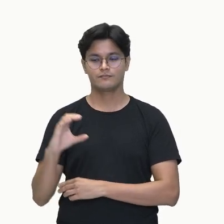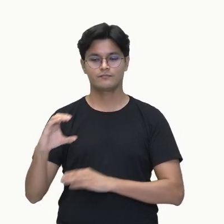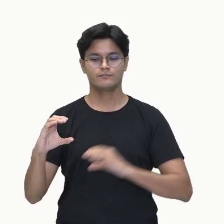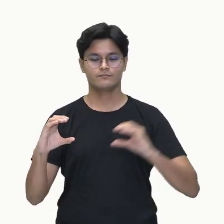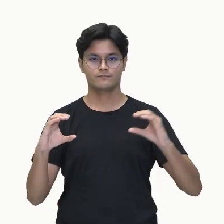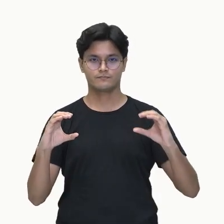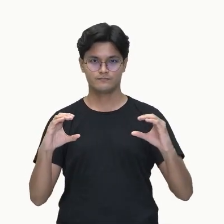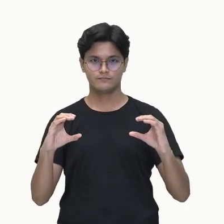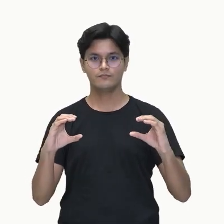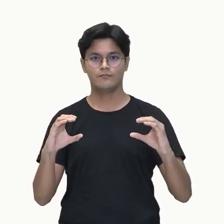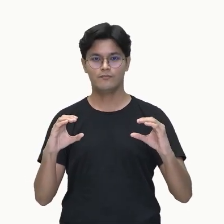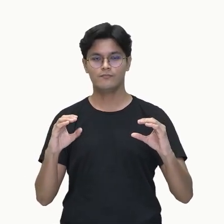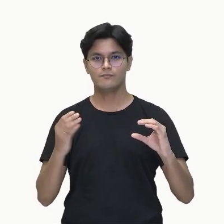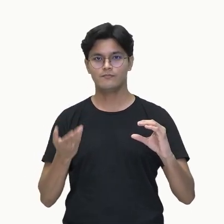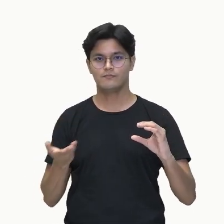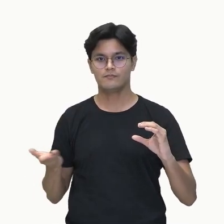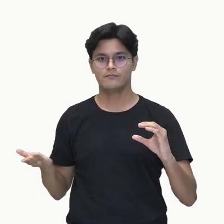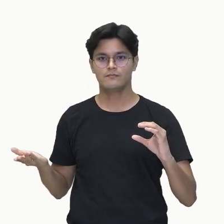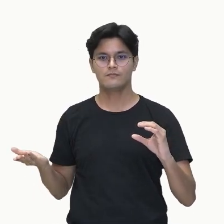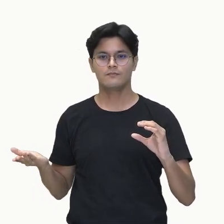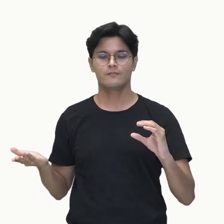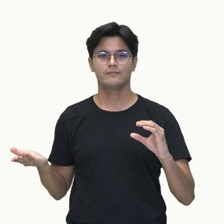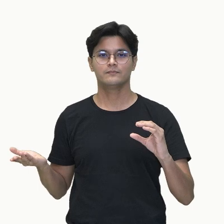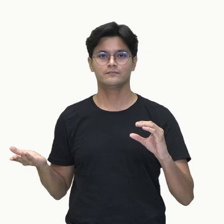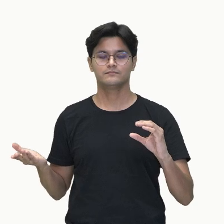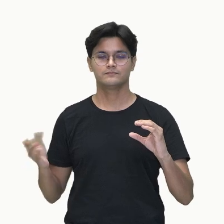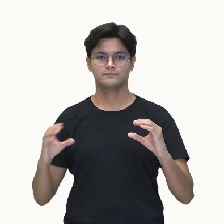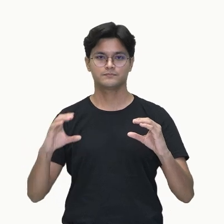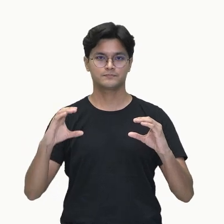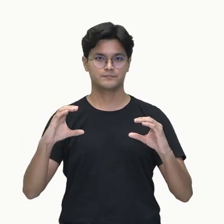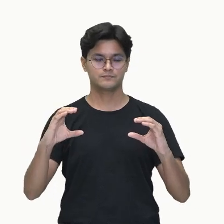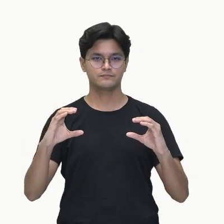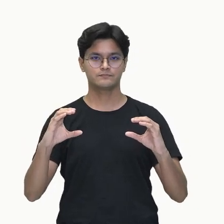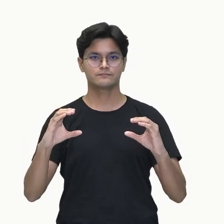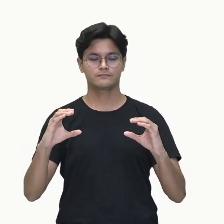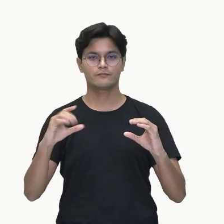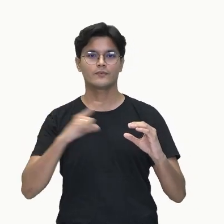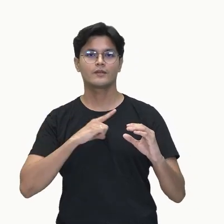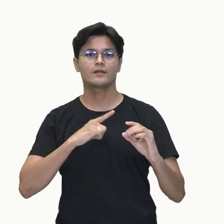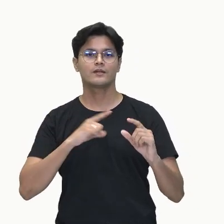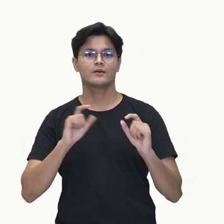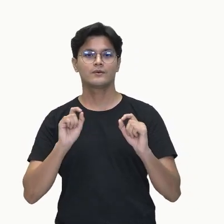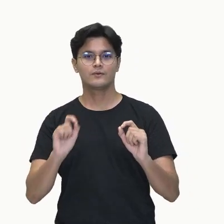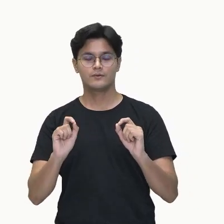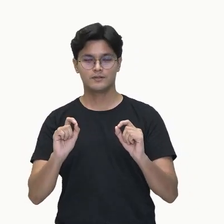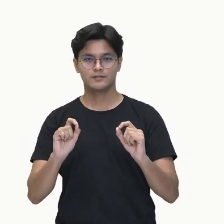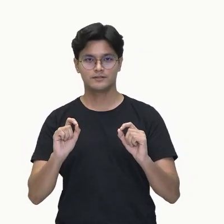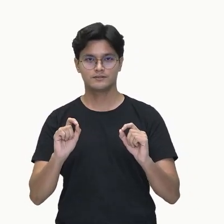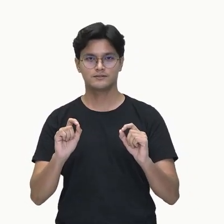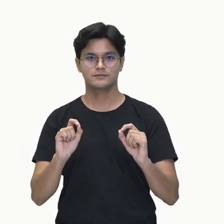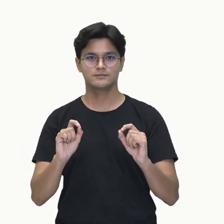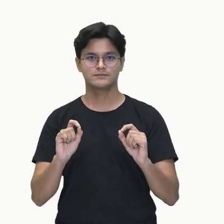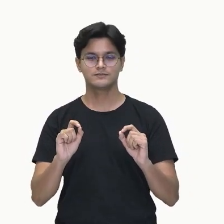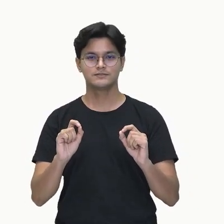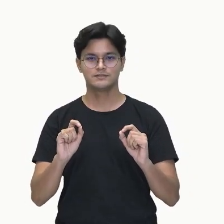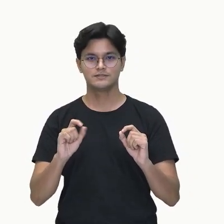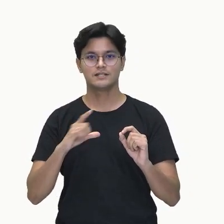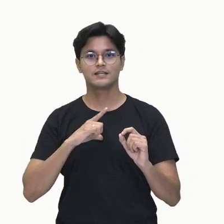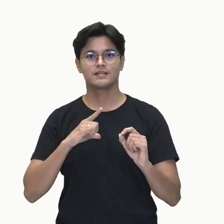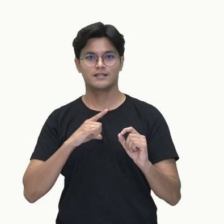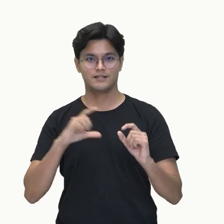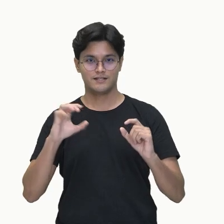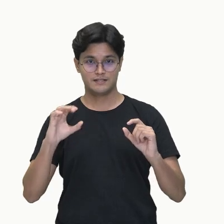ciclo apresentem ligantes